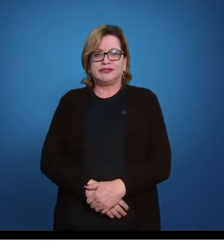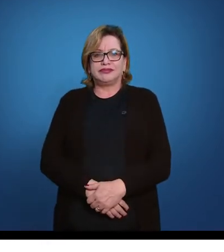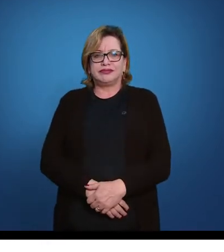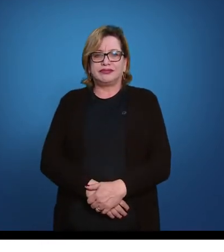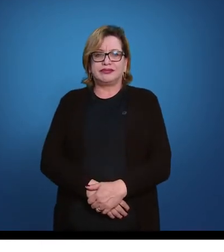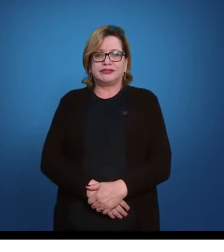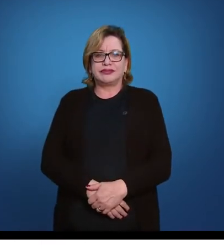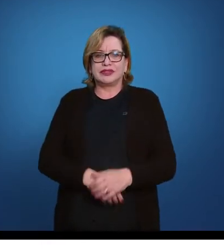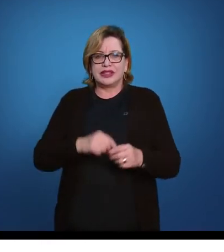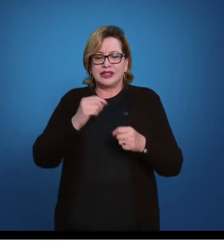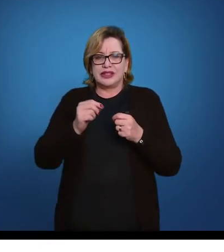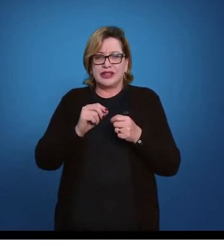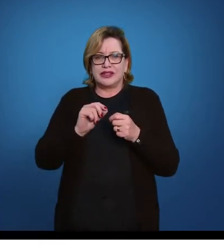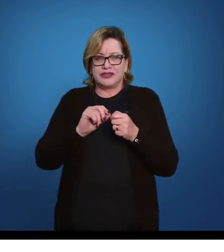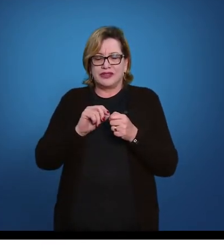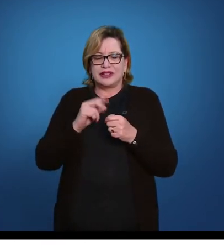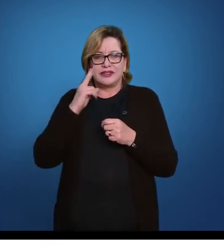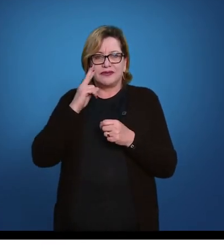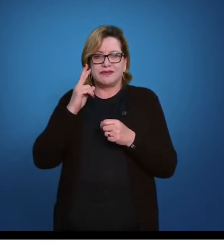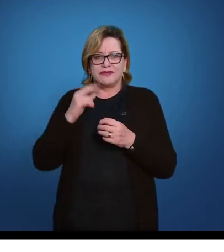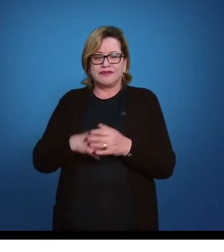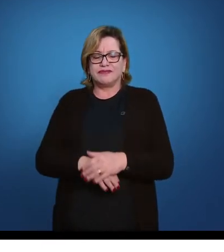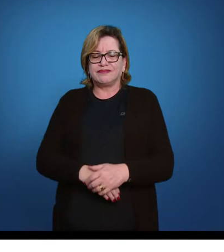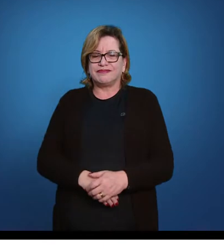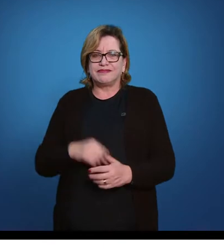Só faz a parada.